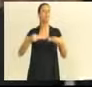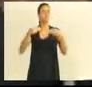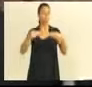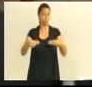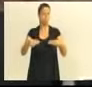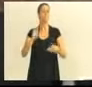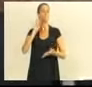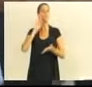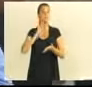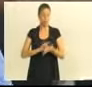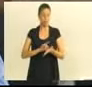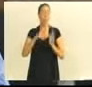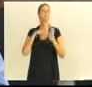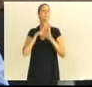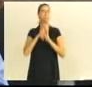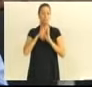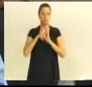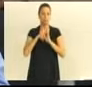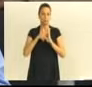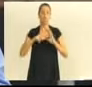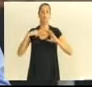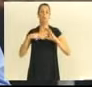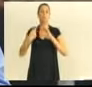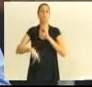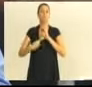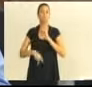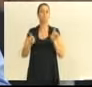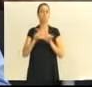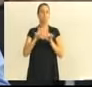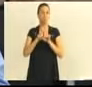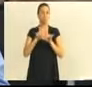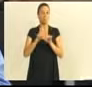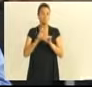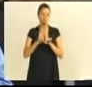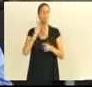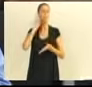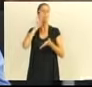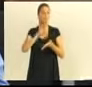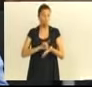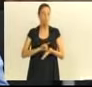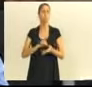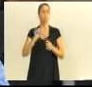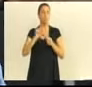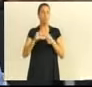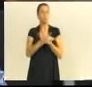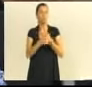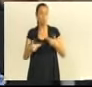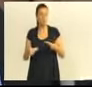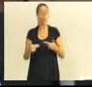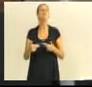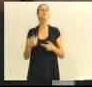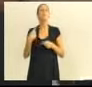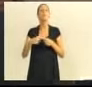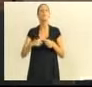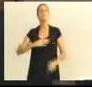as medidas cabíveis, que essa casa tome as medidas e que o prefeito explique essa situação. Parabéns à vossa